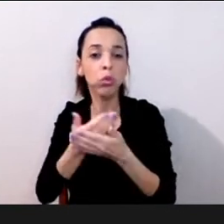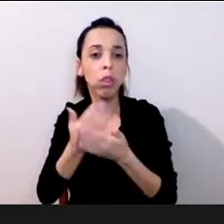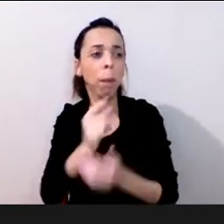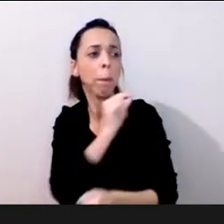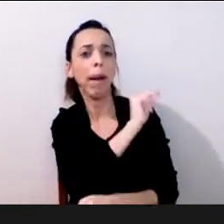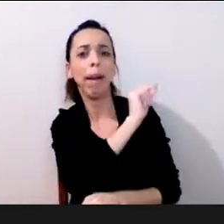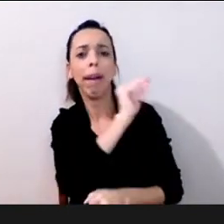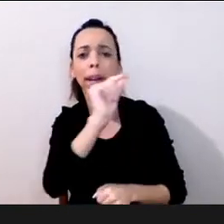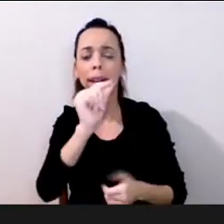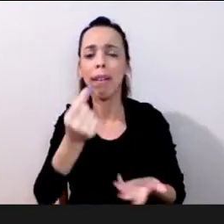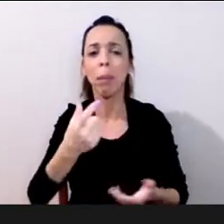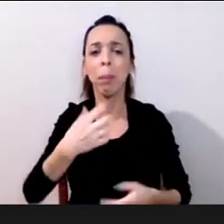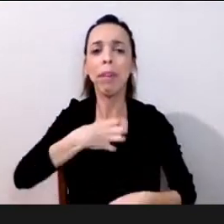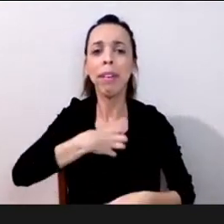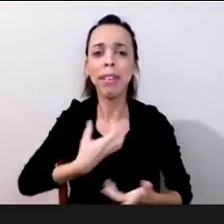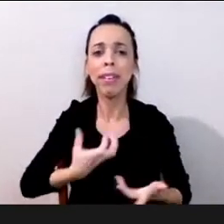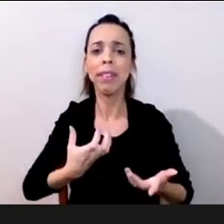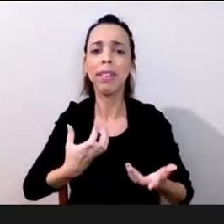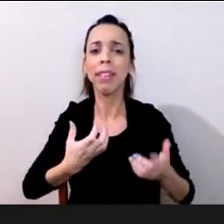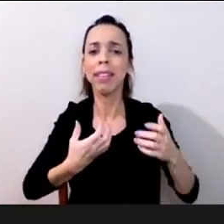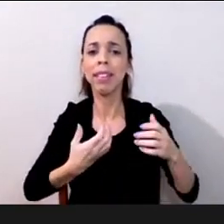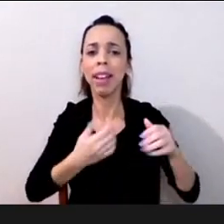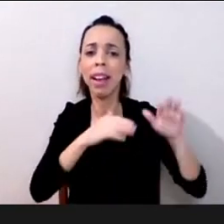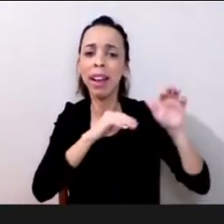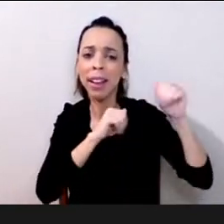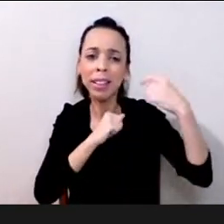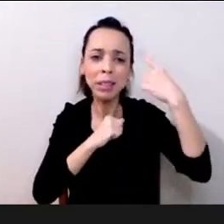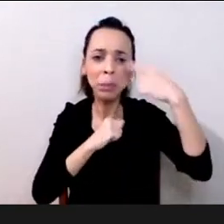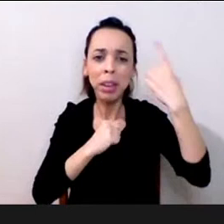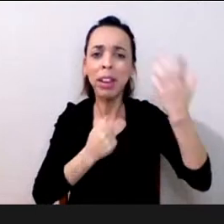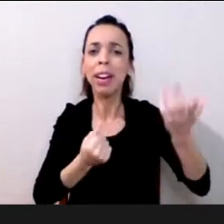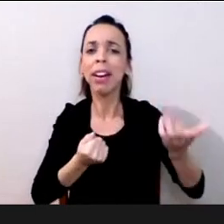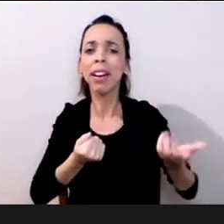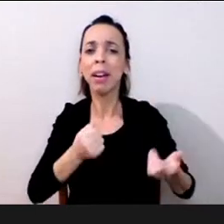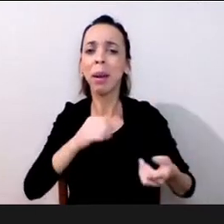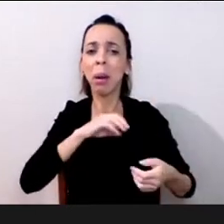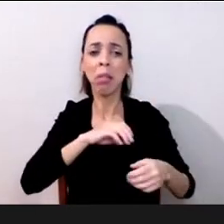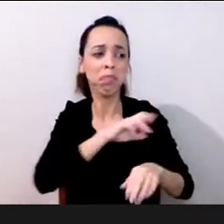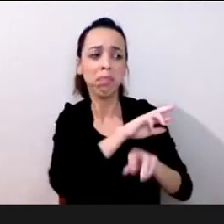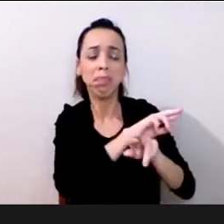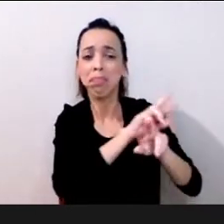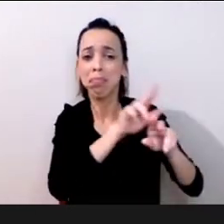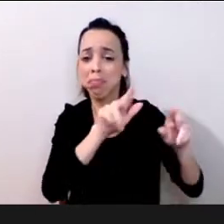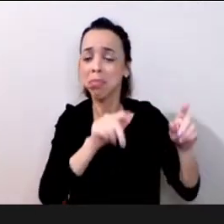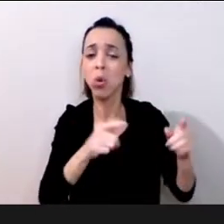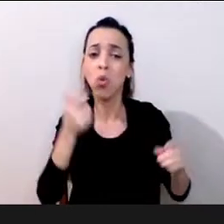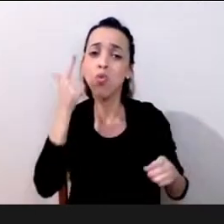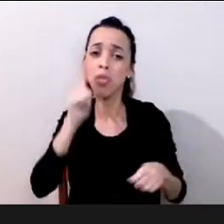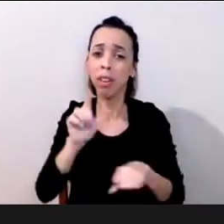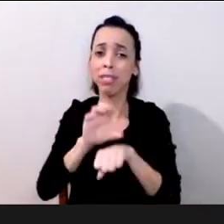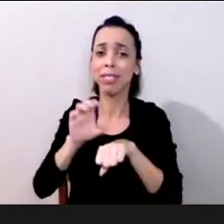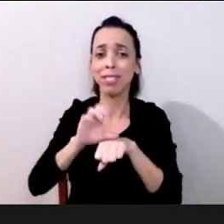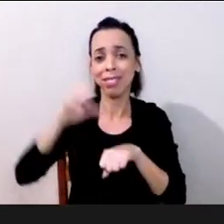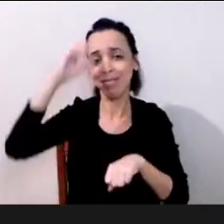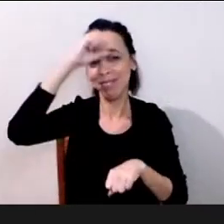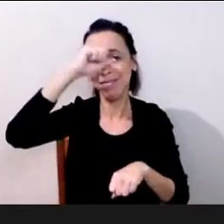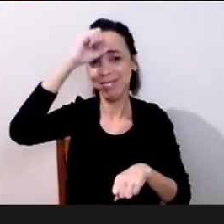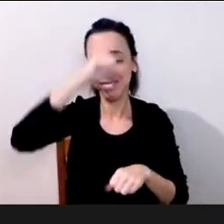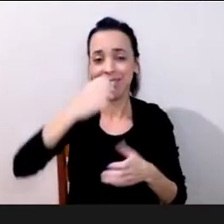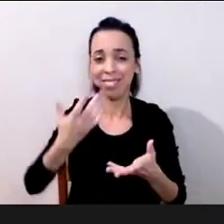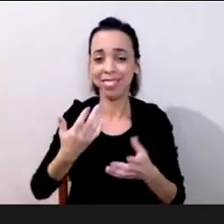não está aqui né a gente está com as aulas mistas e ainda aquilo que eu falei também de nós né gestão educacional